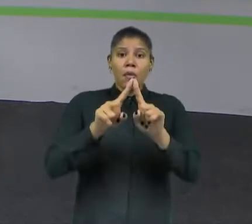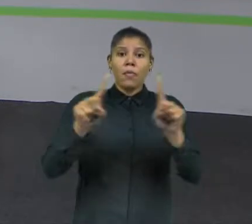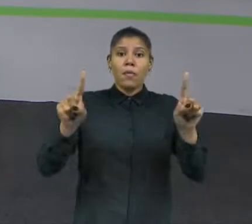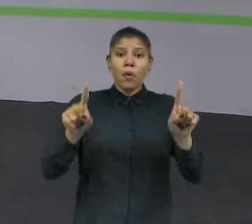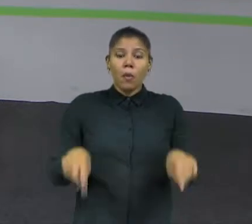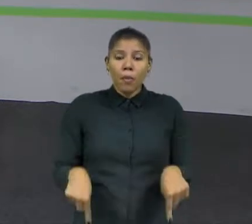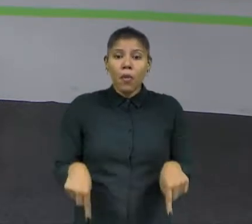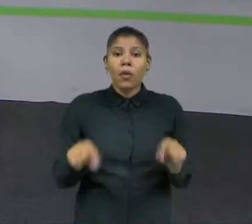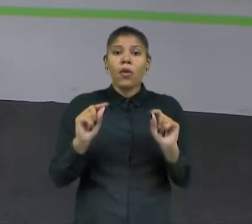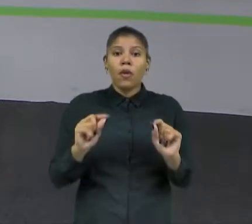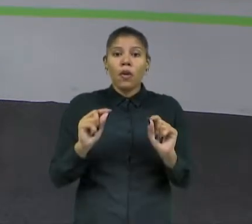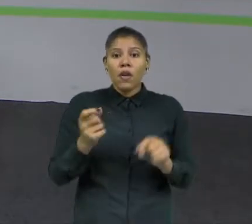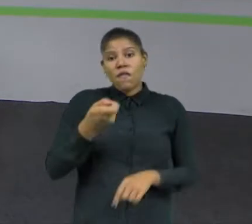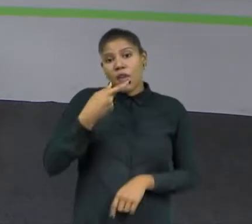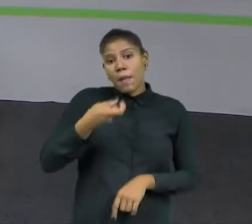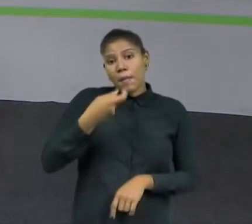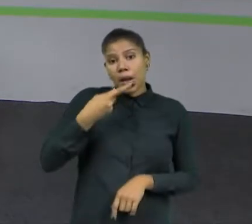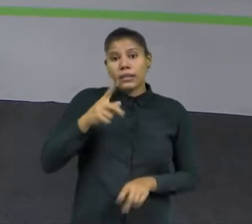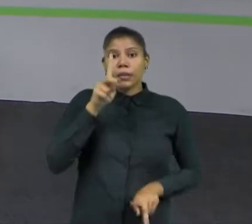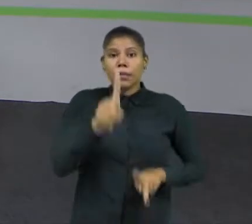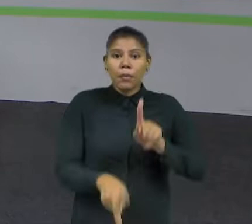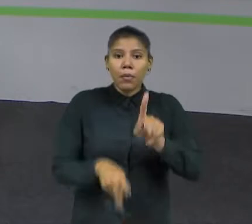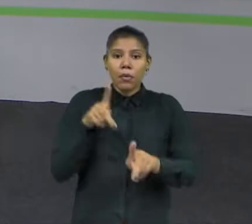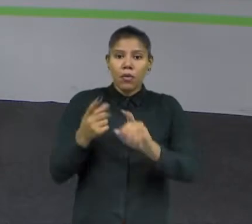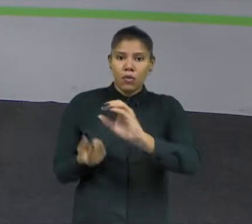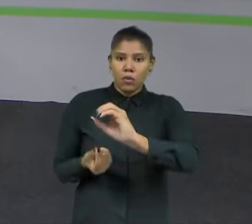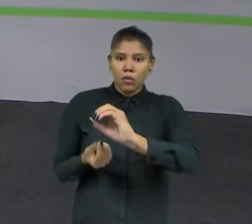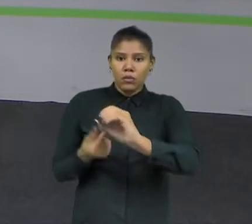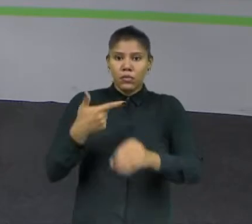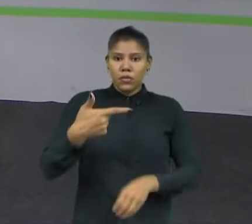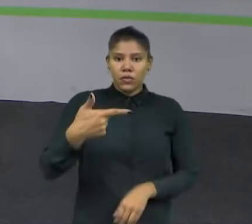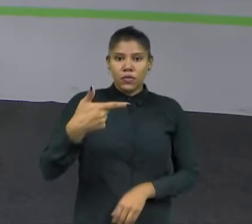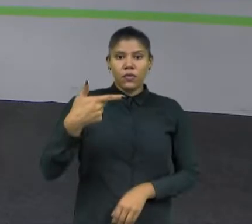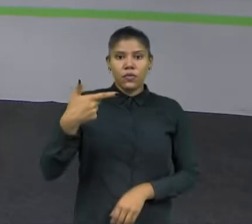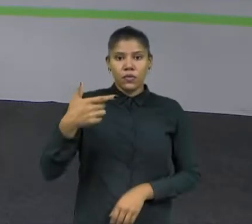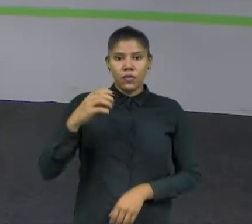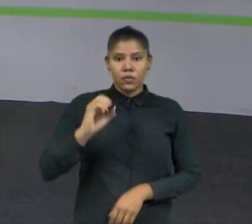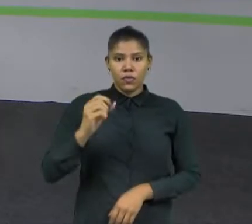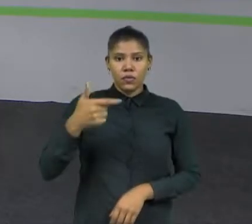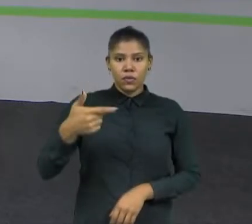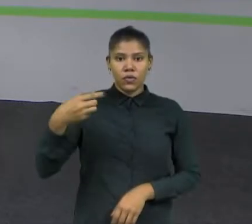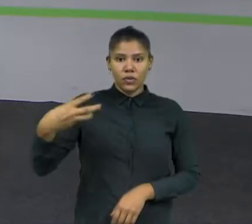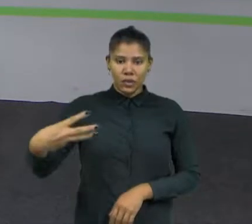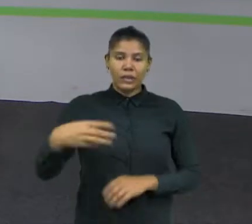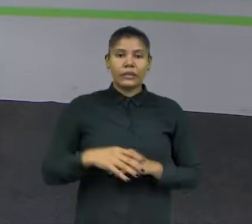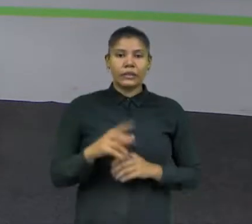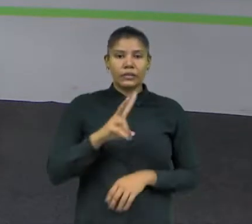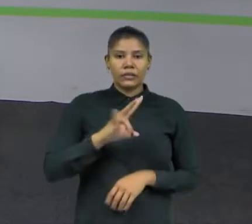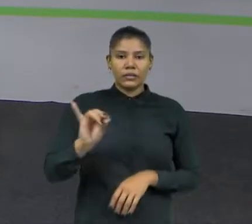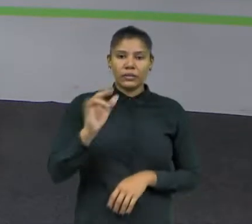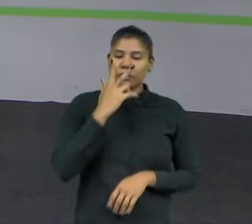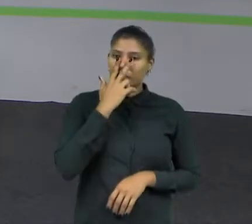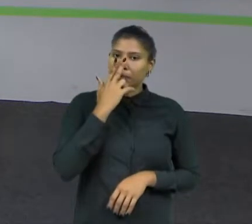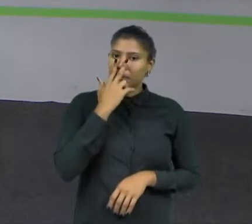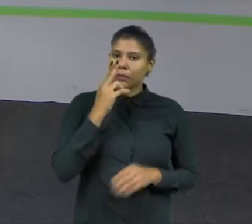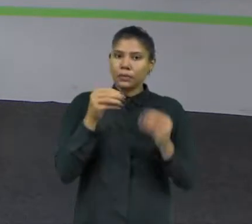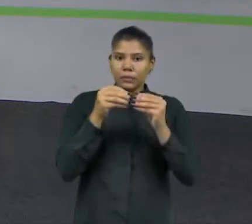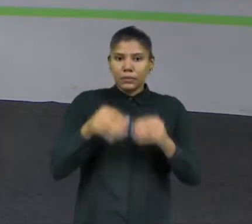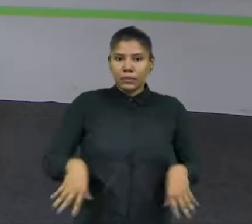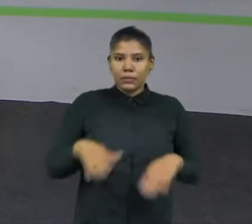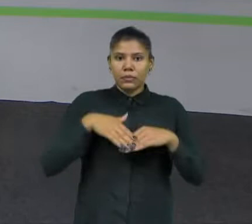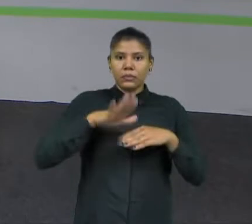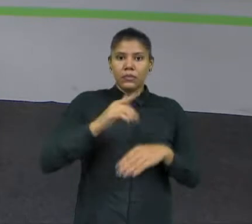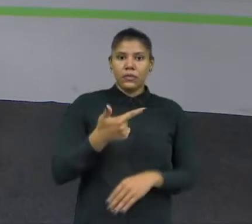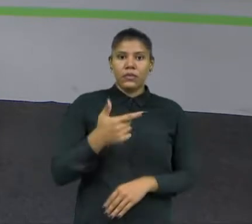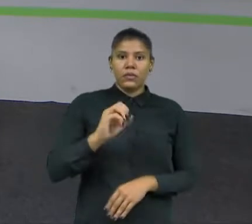popular. Isso no orçamento de 2023. A medida deve impactar na vida de mais de 20 milhões de brasileiros.